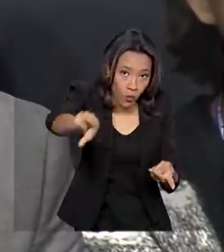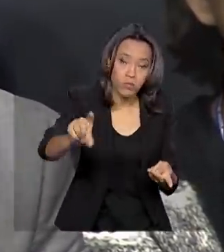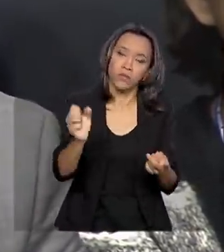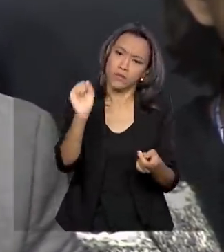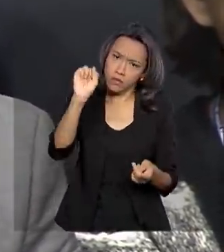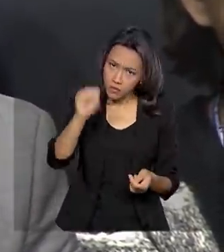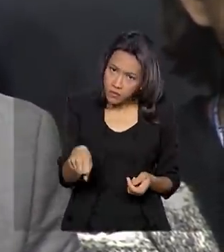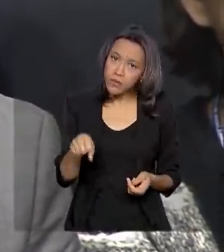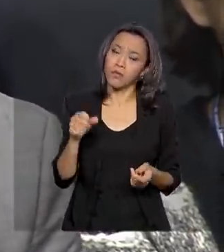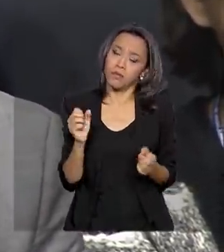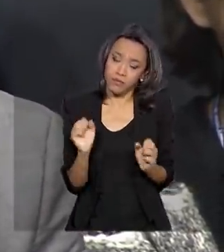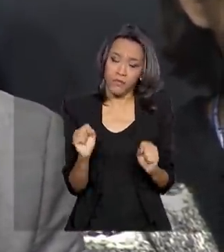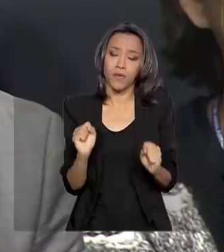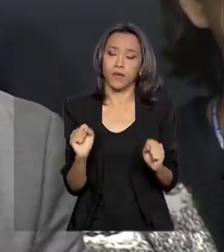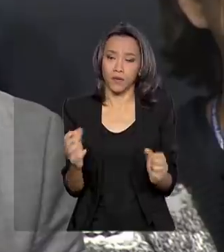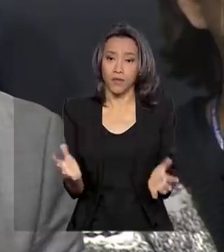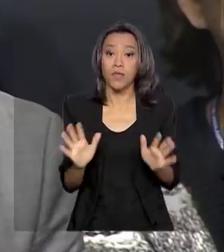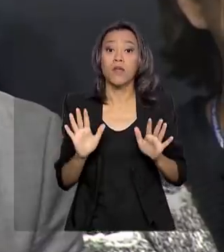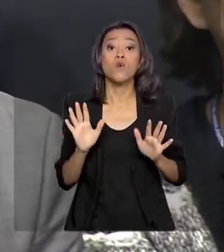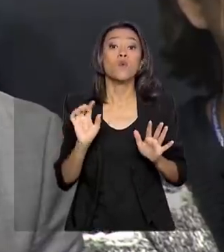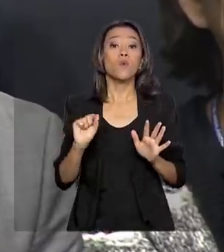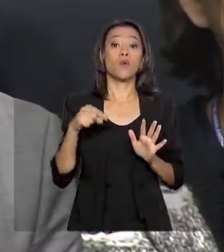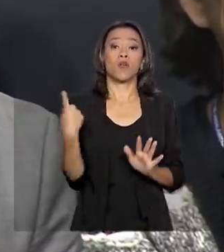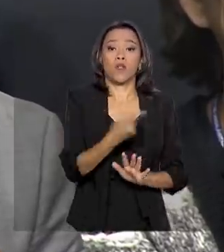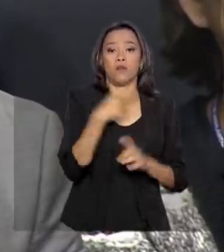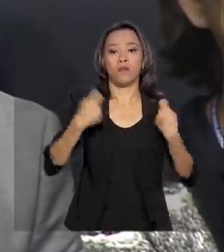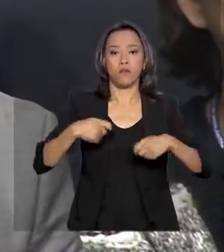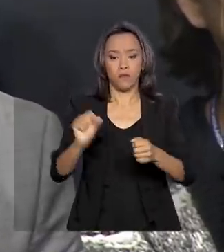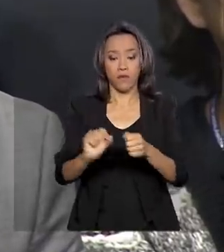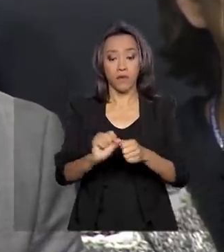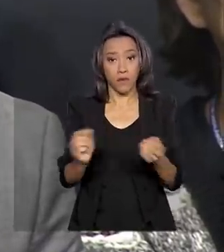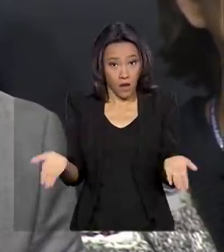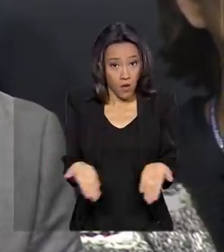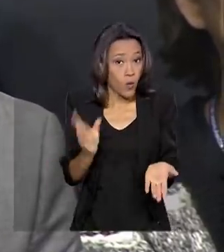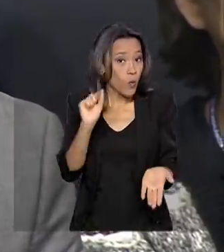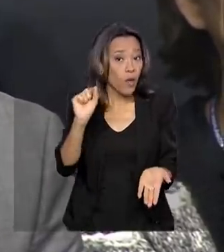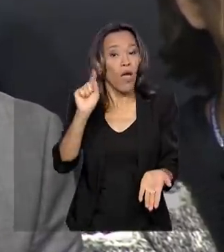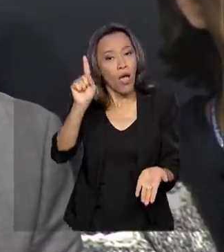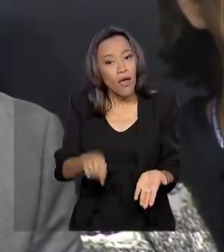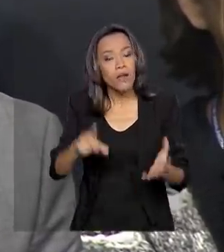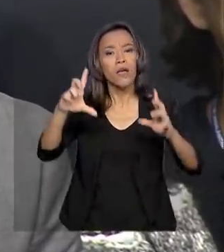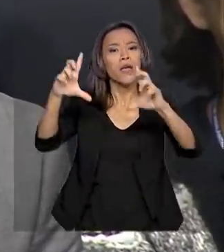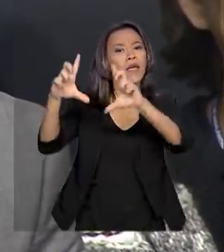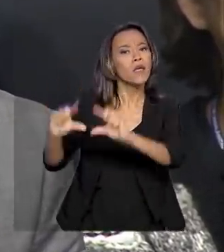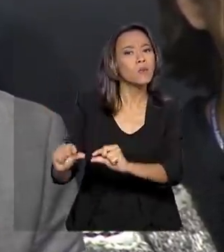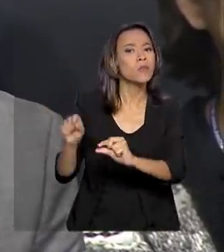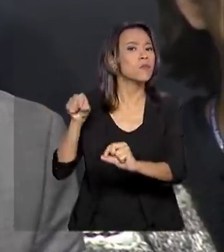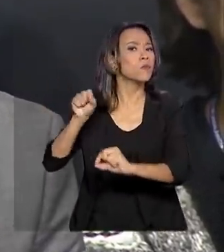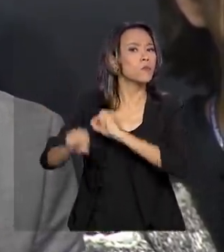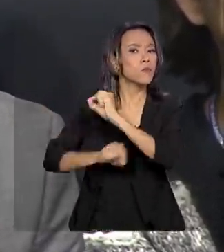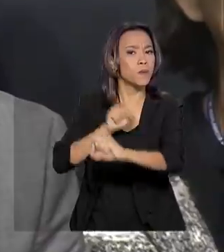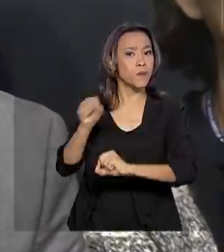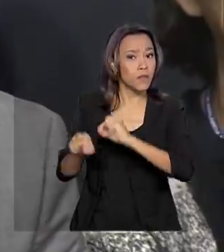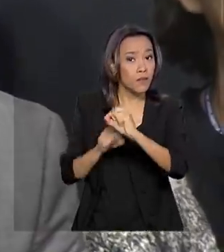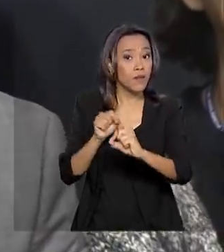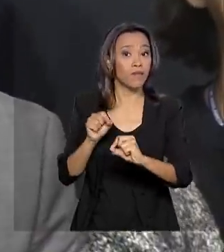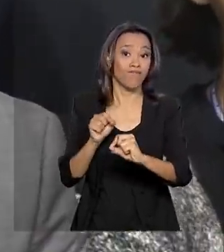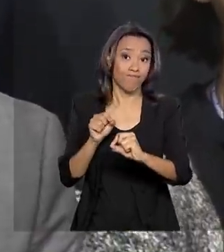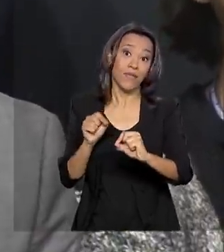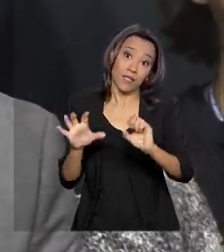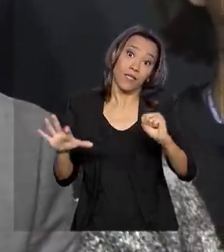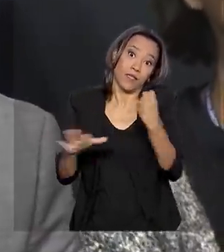desse paciente? Sim, podemos ter. O que precisamos fazer agora é diminuir a chance de ter. E se tivermos,